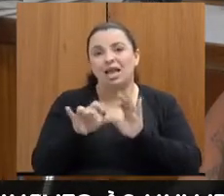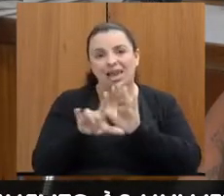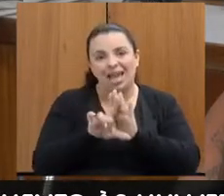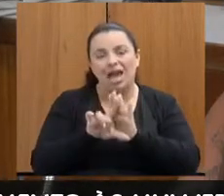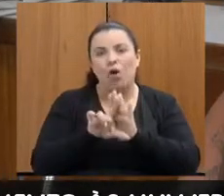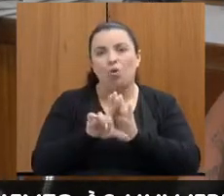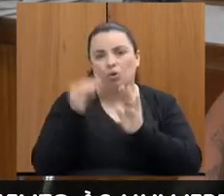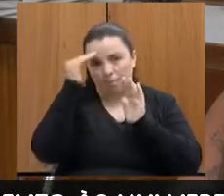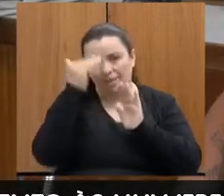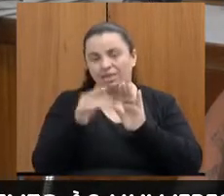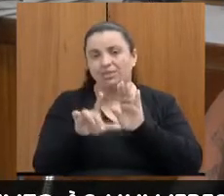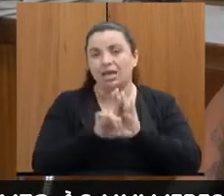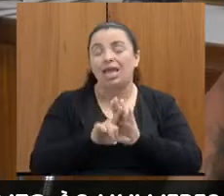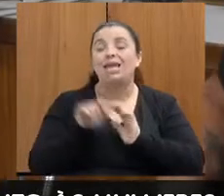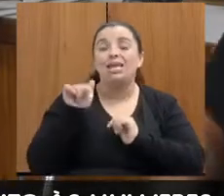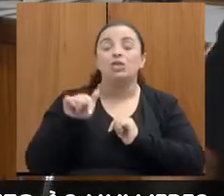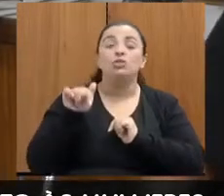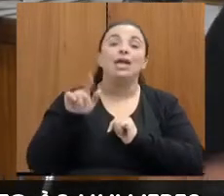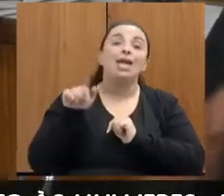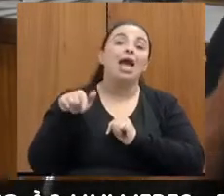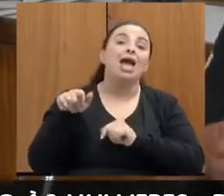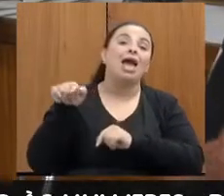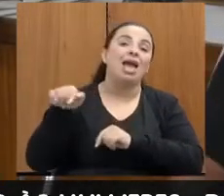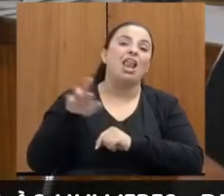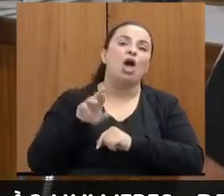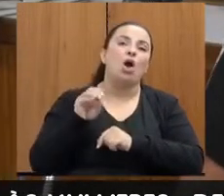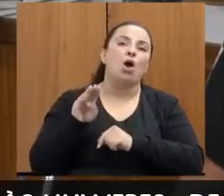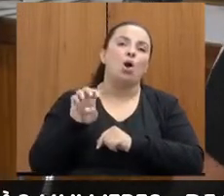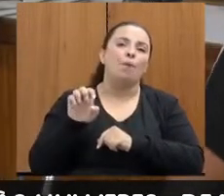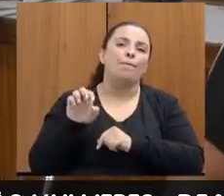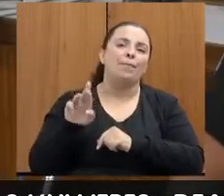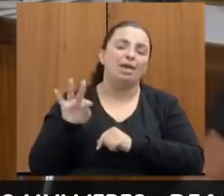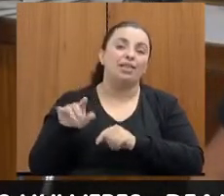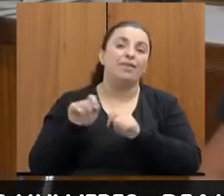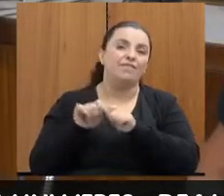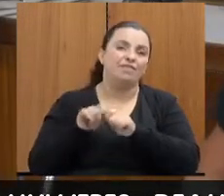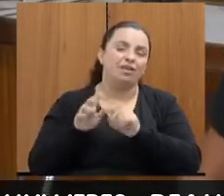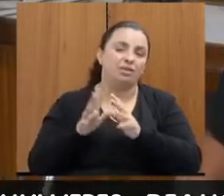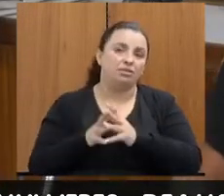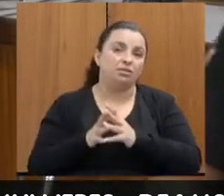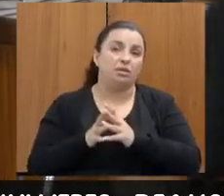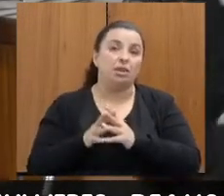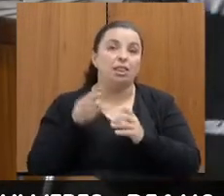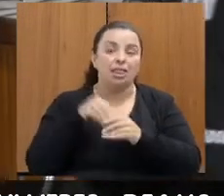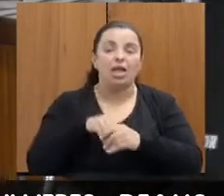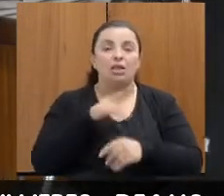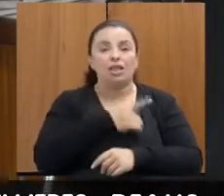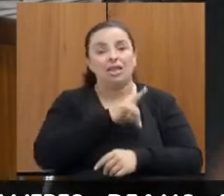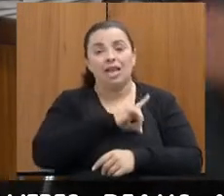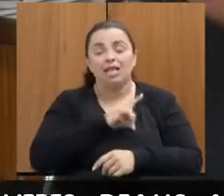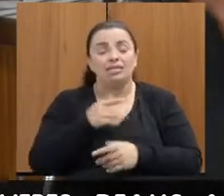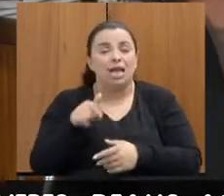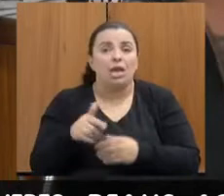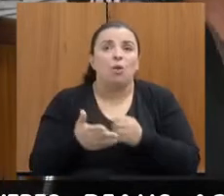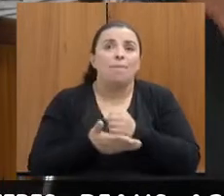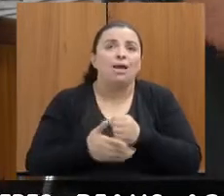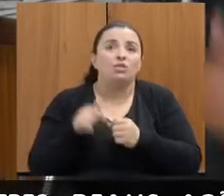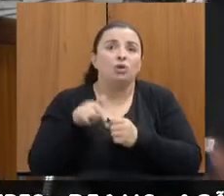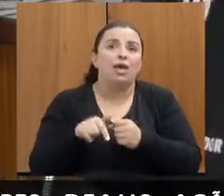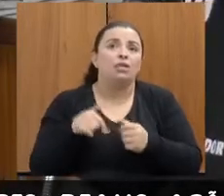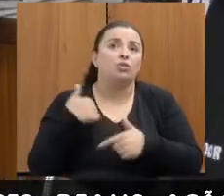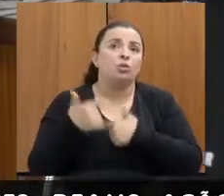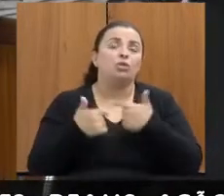cartório, entendeu? que a gente tem. E é basicamente isso, sabe? Que a gente tem feito lá.